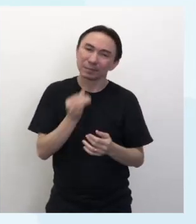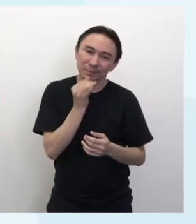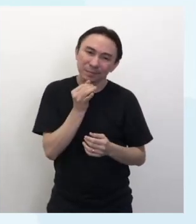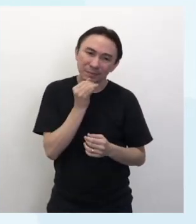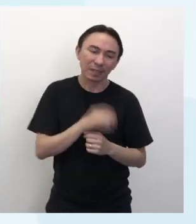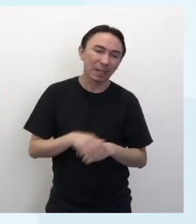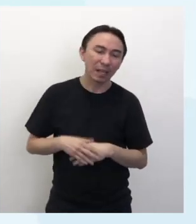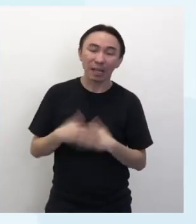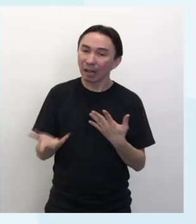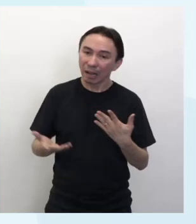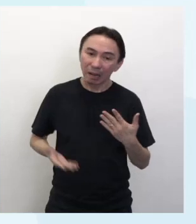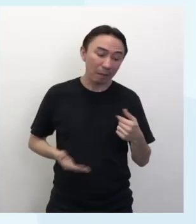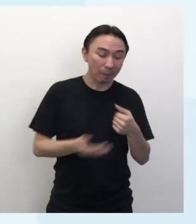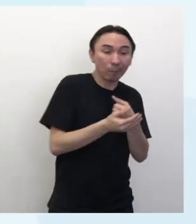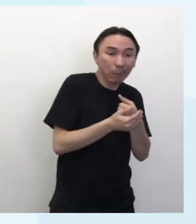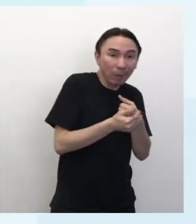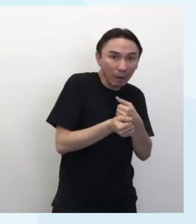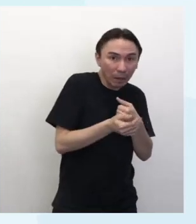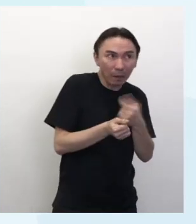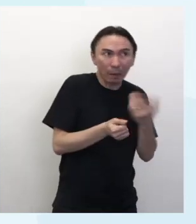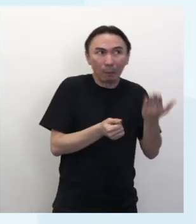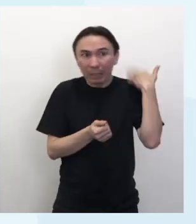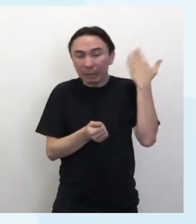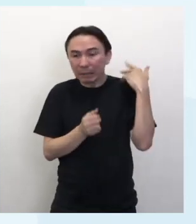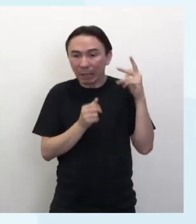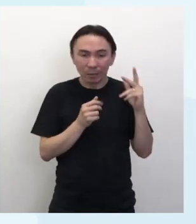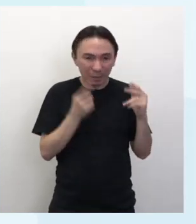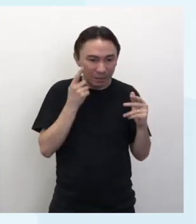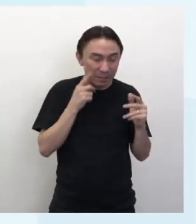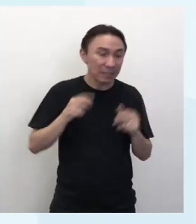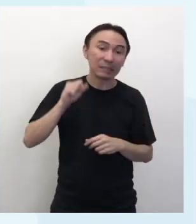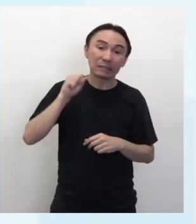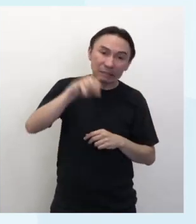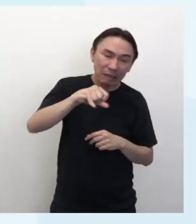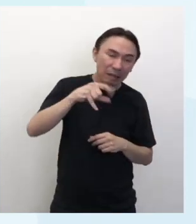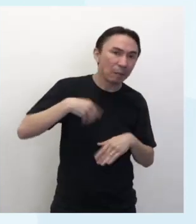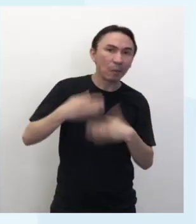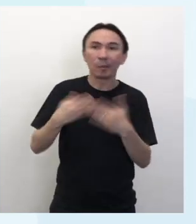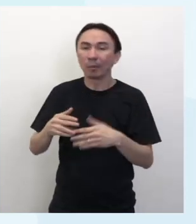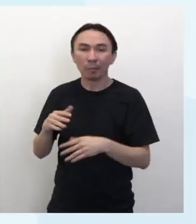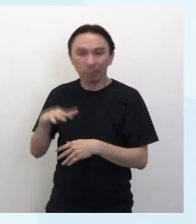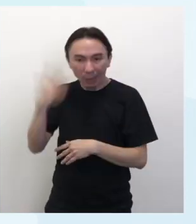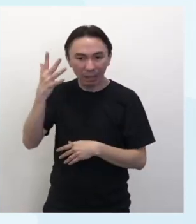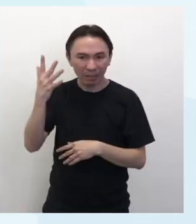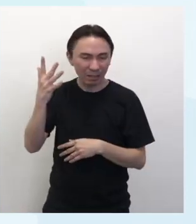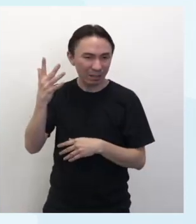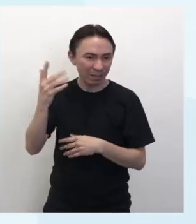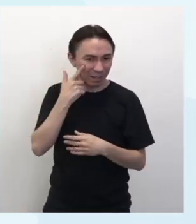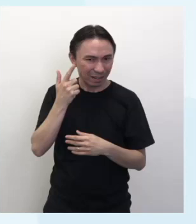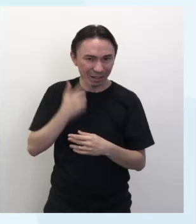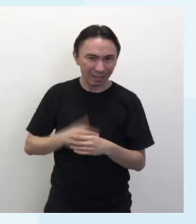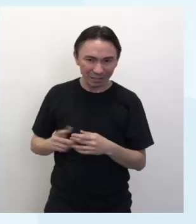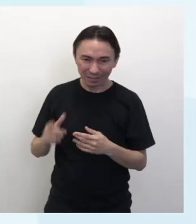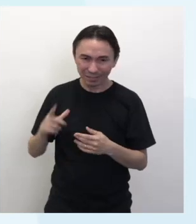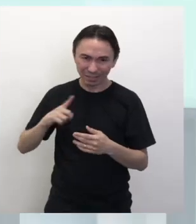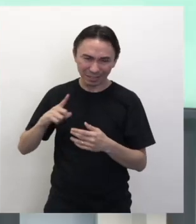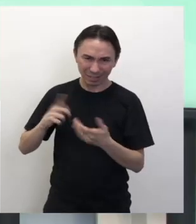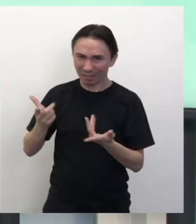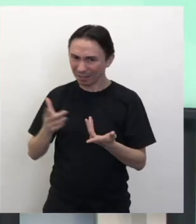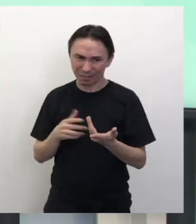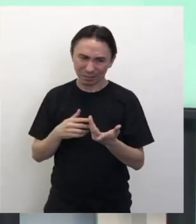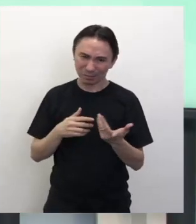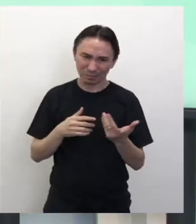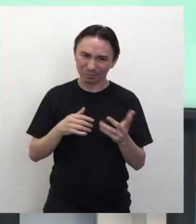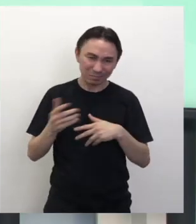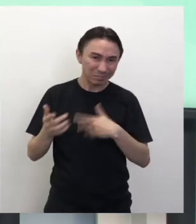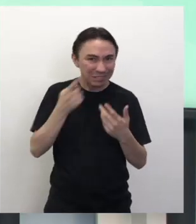lacrimosa de outro tempo se tal coisa tivesse acontecido. Como não aconteceu, aí ela não tinha essa carícia. Eu estou fazendo um rolo aqui, né,